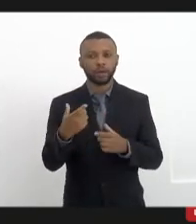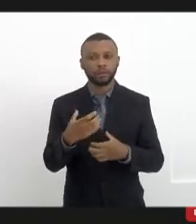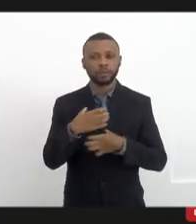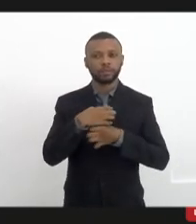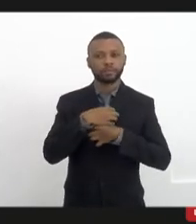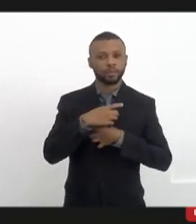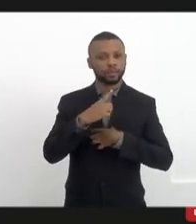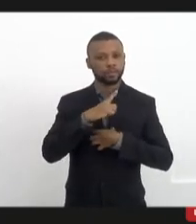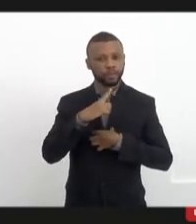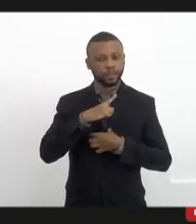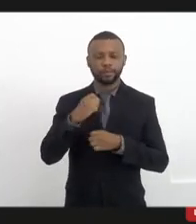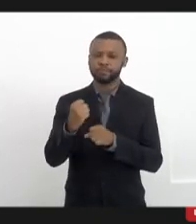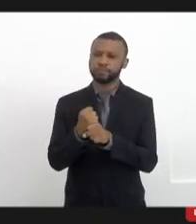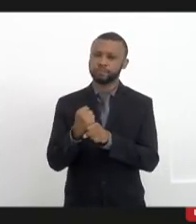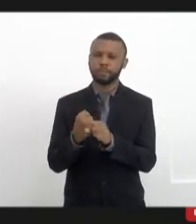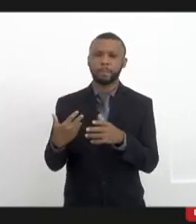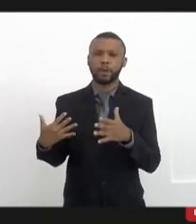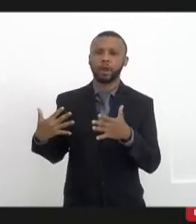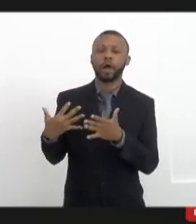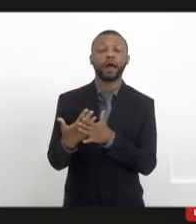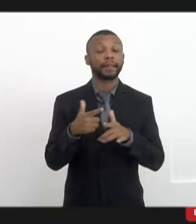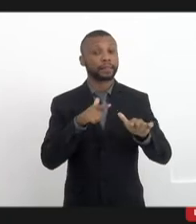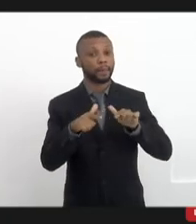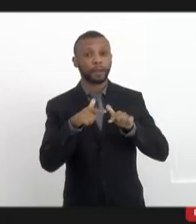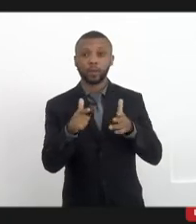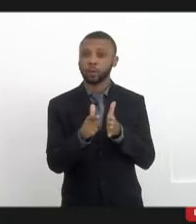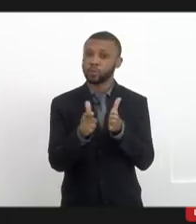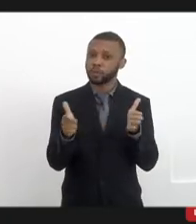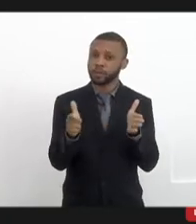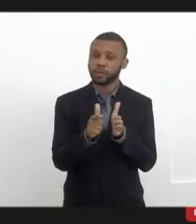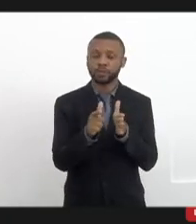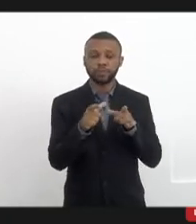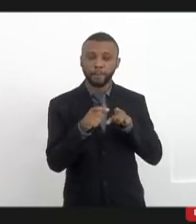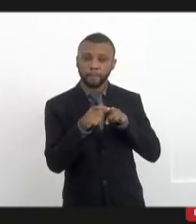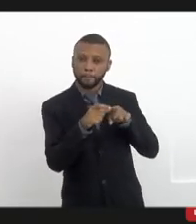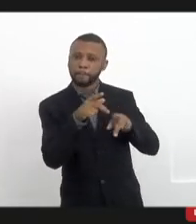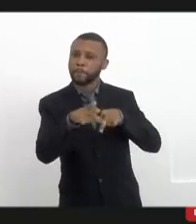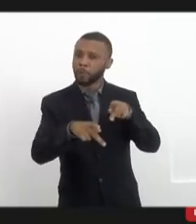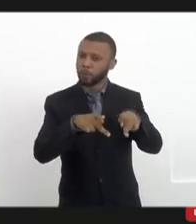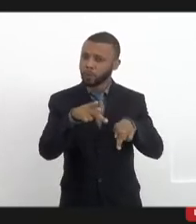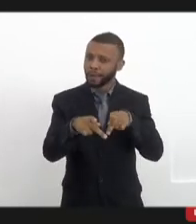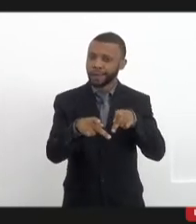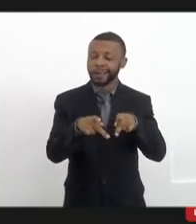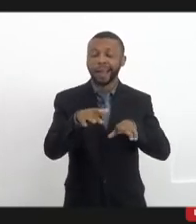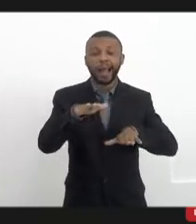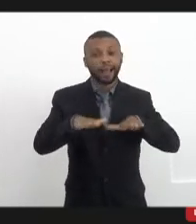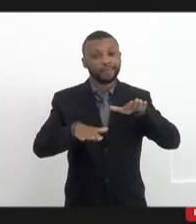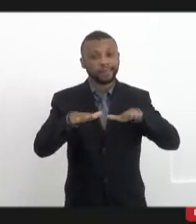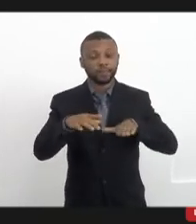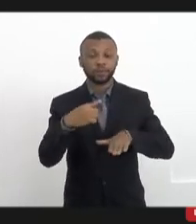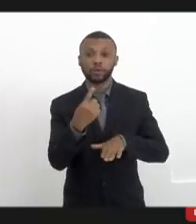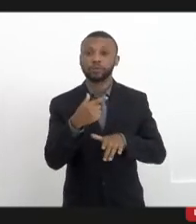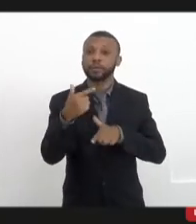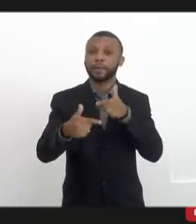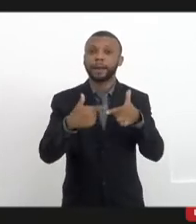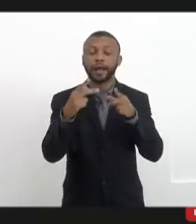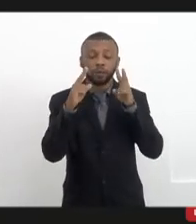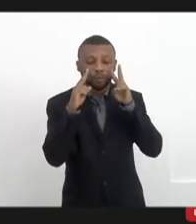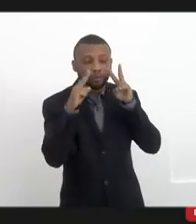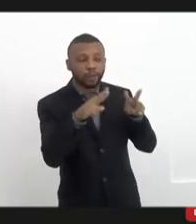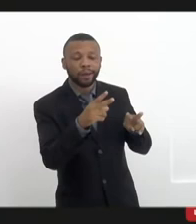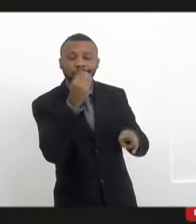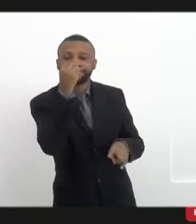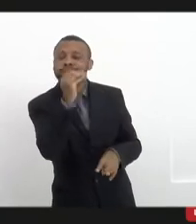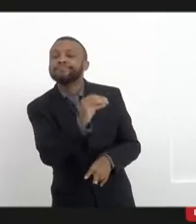tenho nesses anos trabalhando com jornalismo comunitário é que, muitas vezes, o nosso trabalho não é validado, e isso